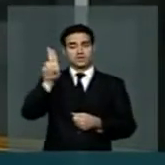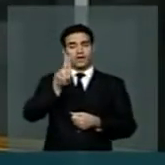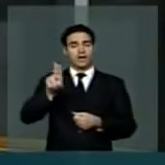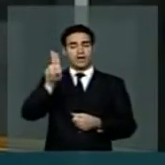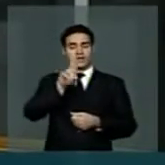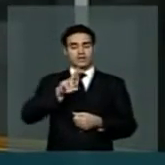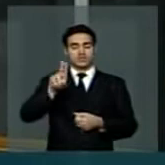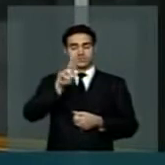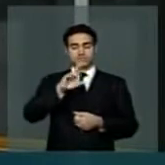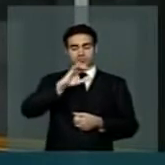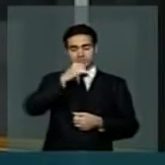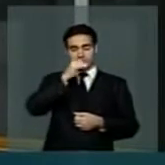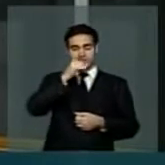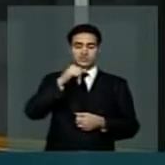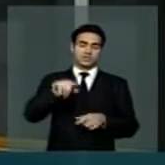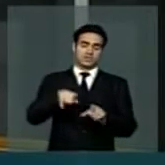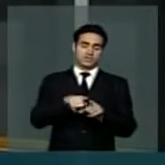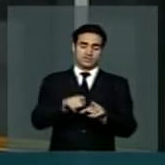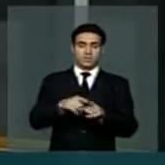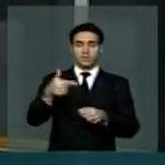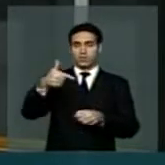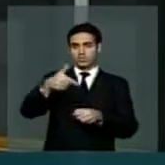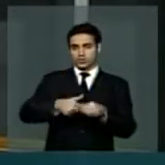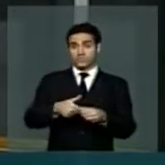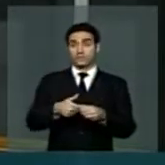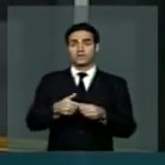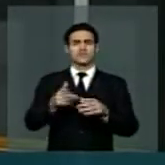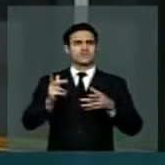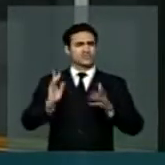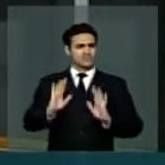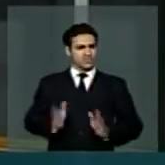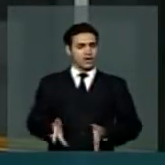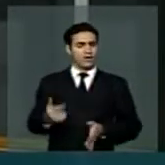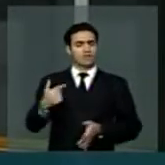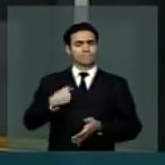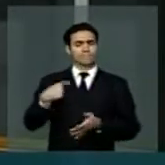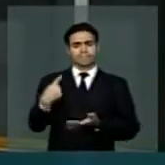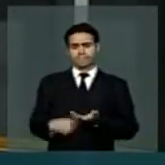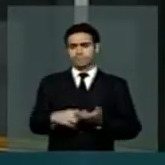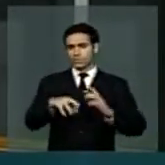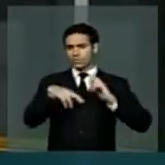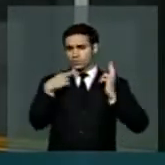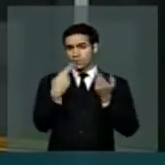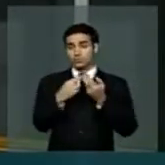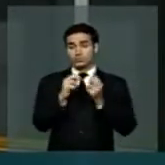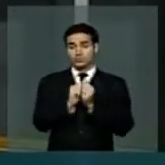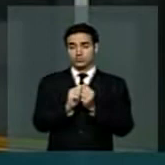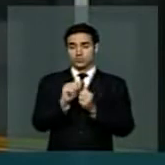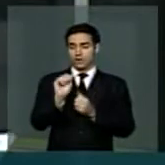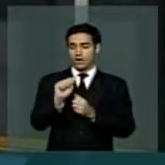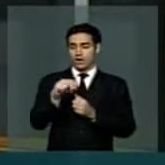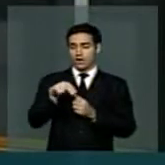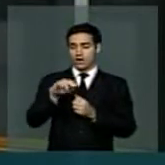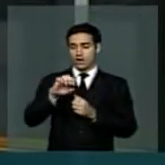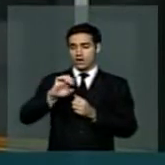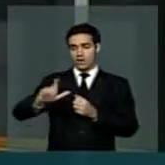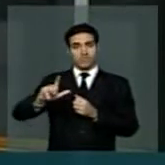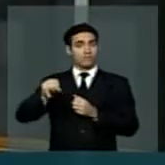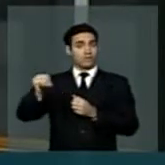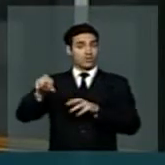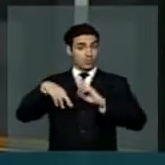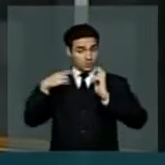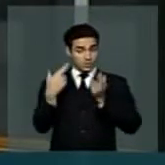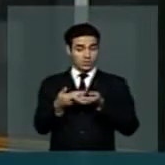combustíveis, tivemos várias reuniões, inclusive com a presidência da ANEL. E lá nós